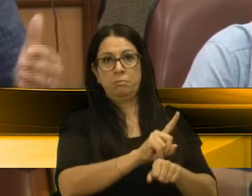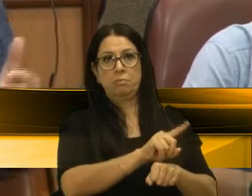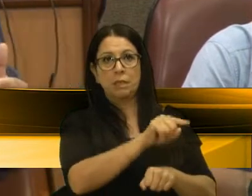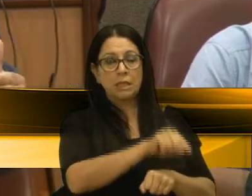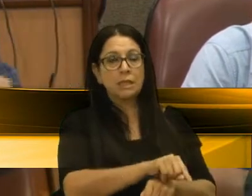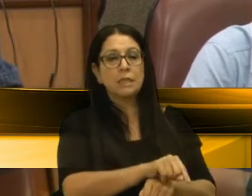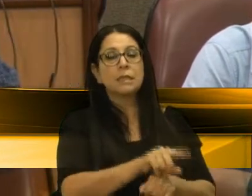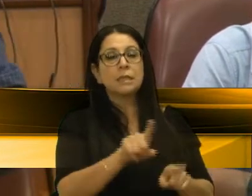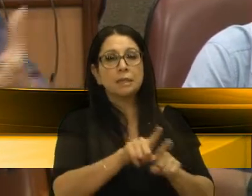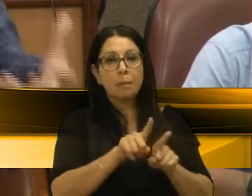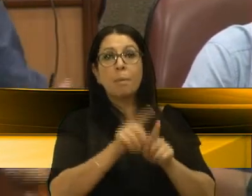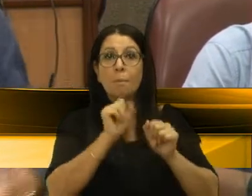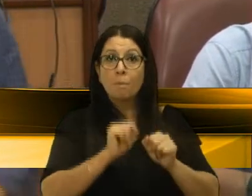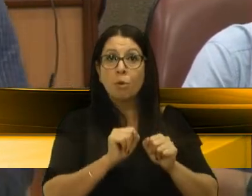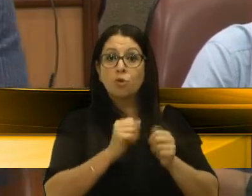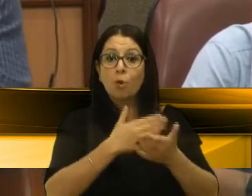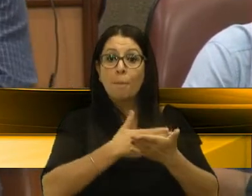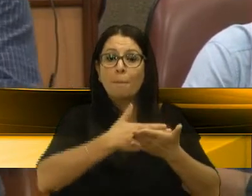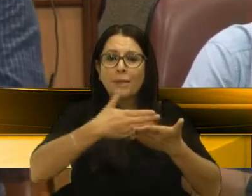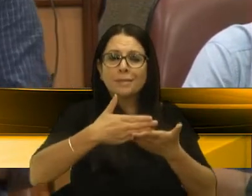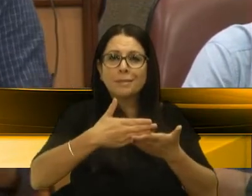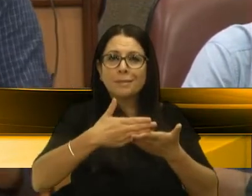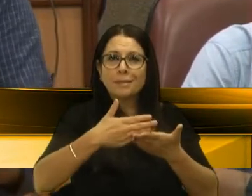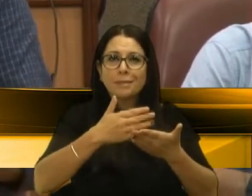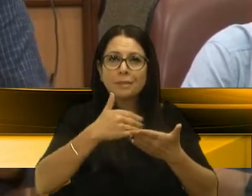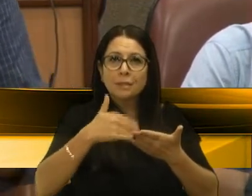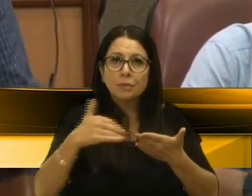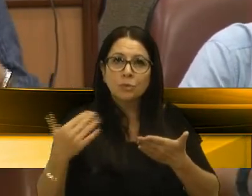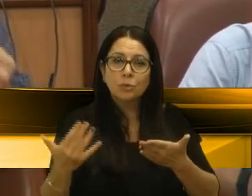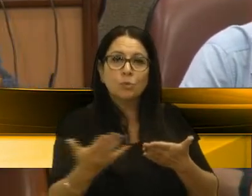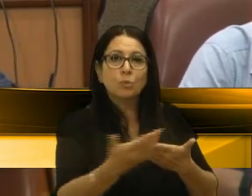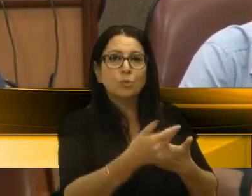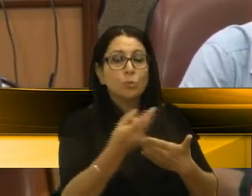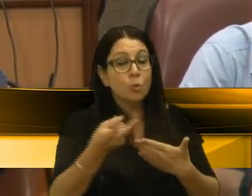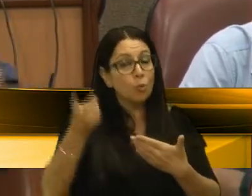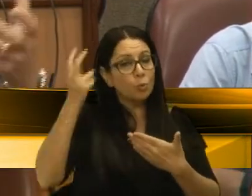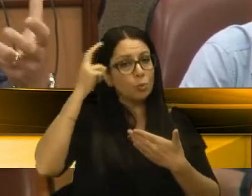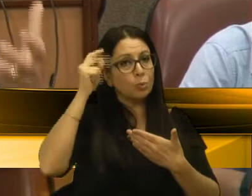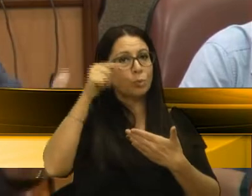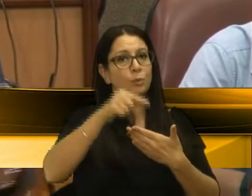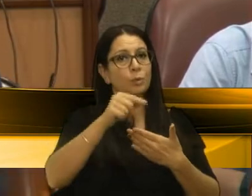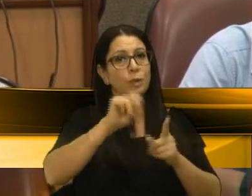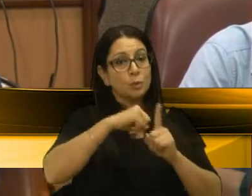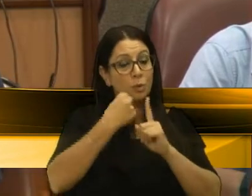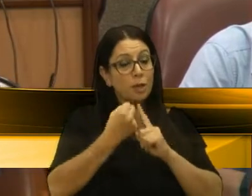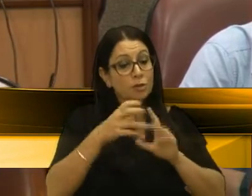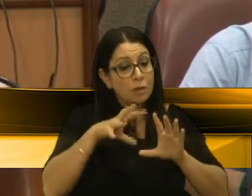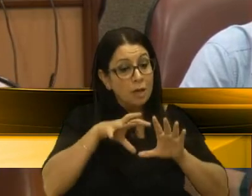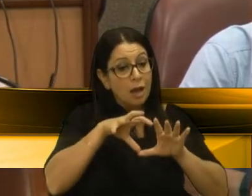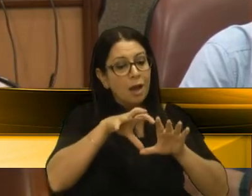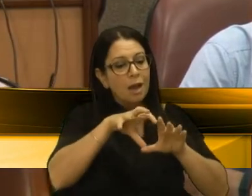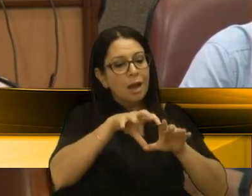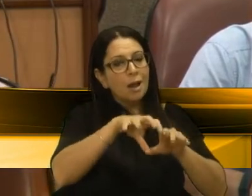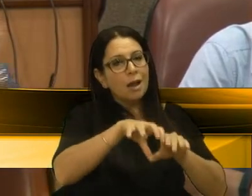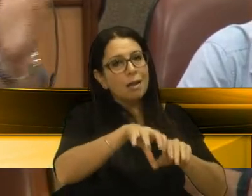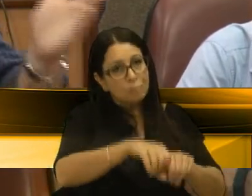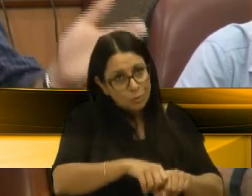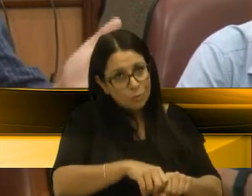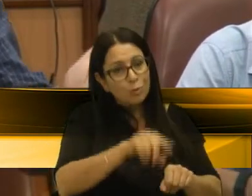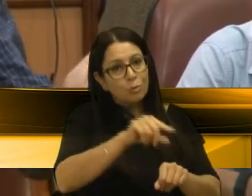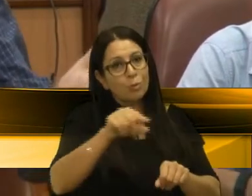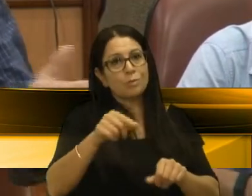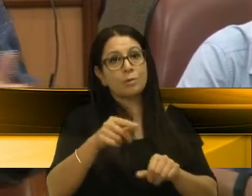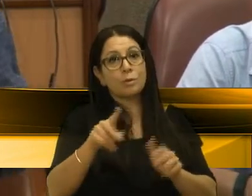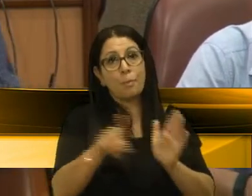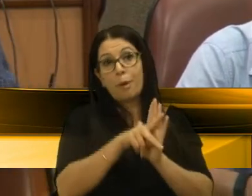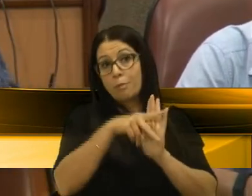justamente pode nascer todo um caldo cultural e a sociedade ir se apropriando de um espaço que é seu.